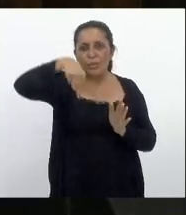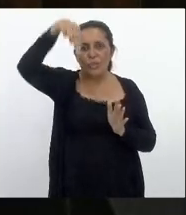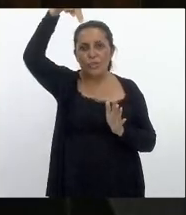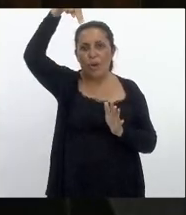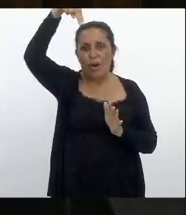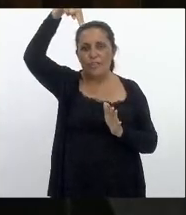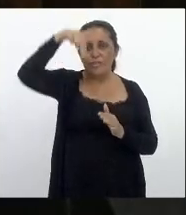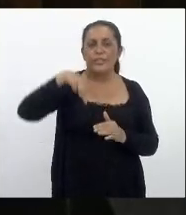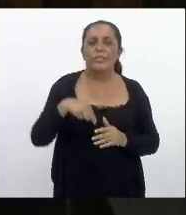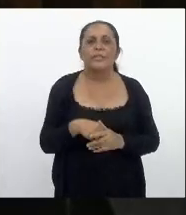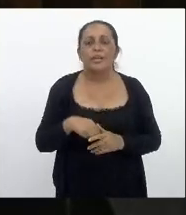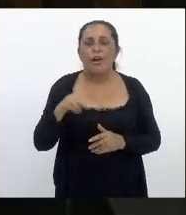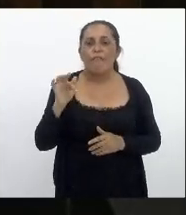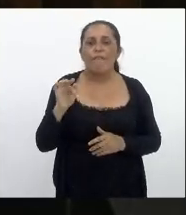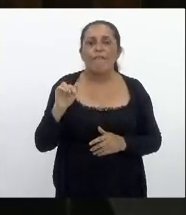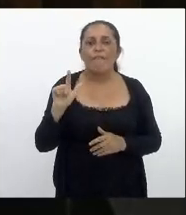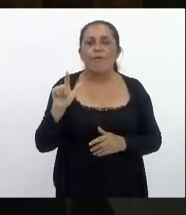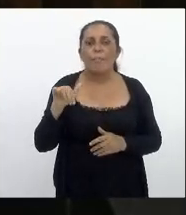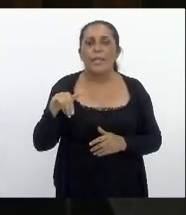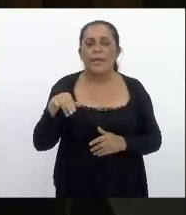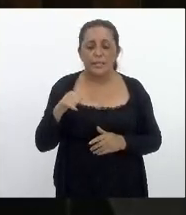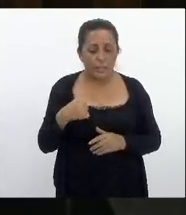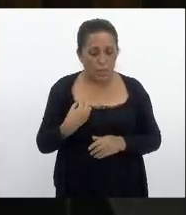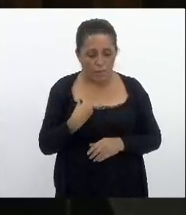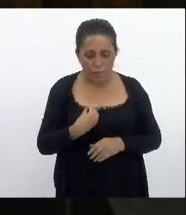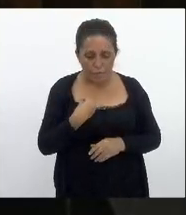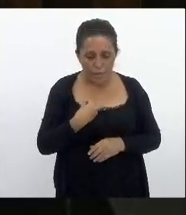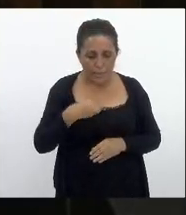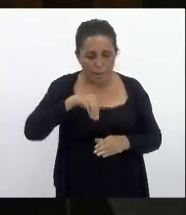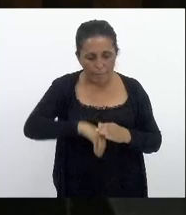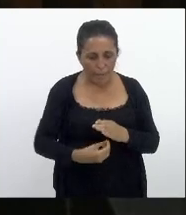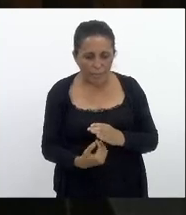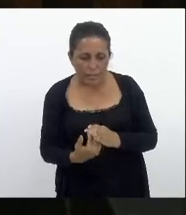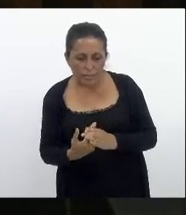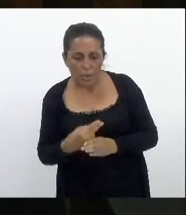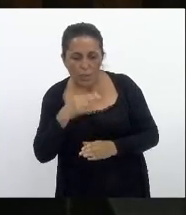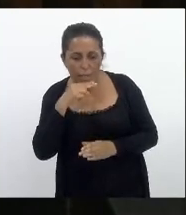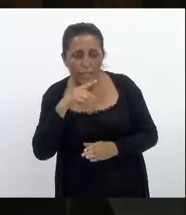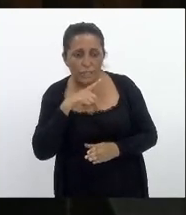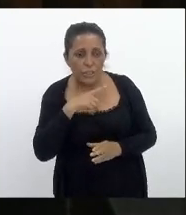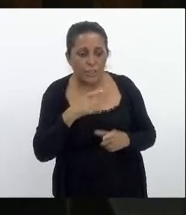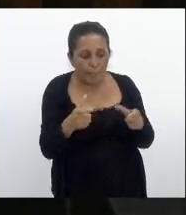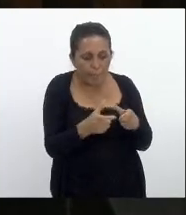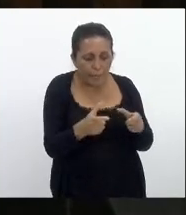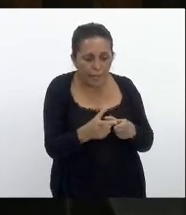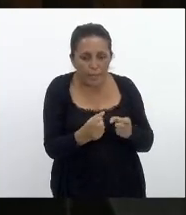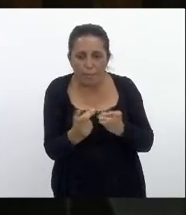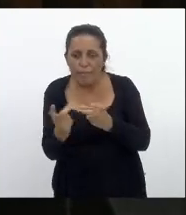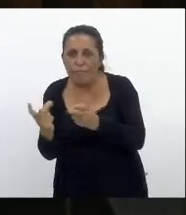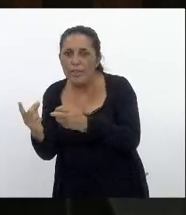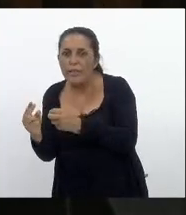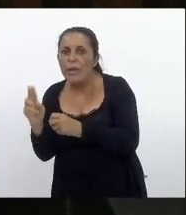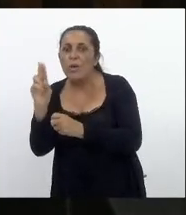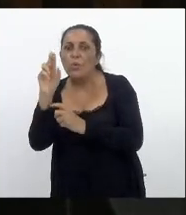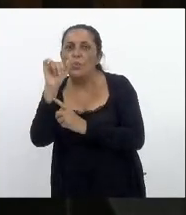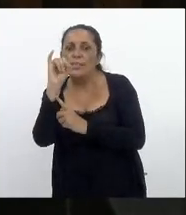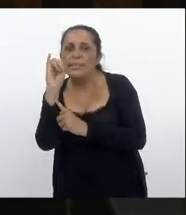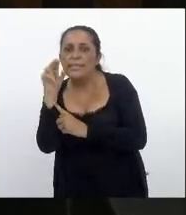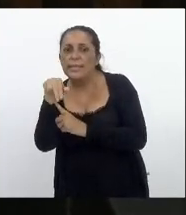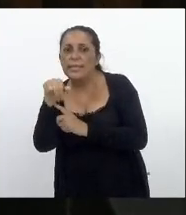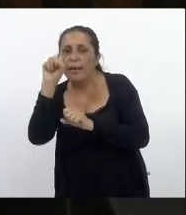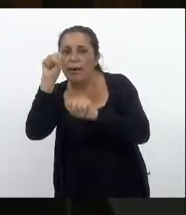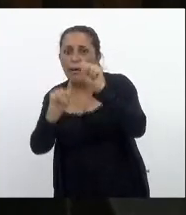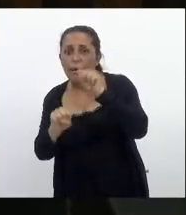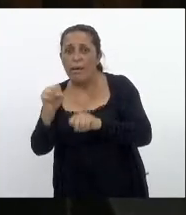por mais que não vivesse da plantação da de cana mas que tinha uma pequena produção lá para poder vender para as usinas mas